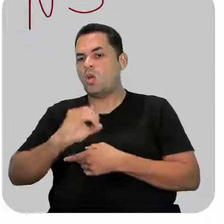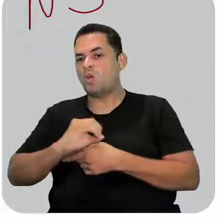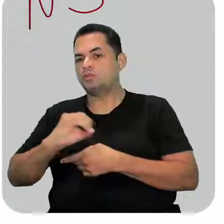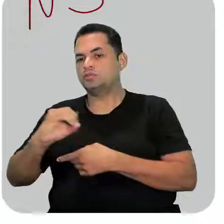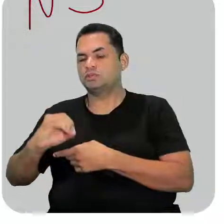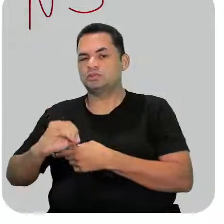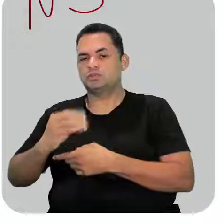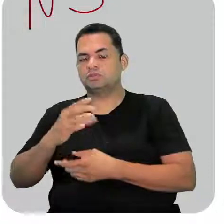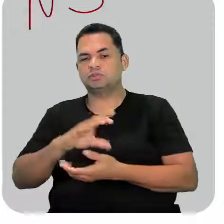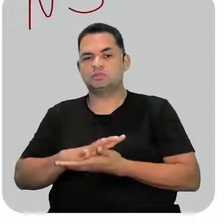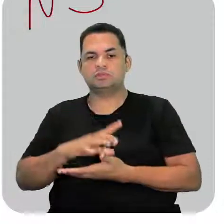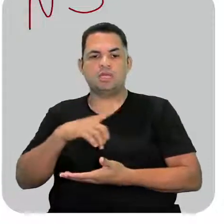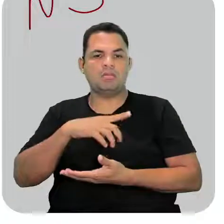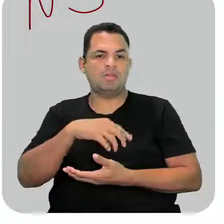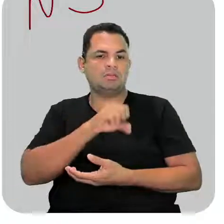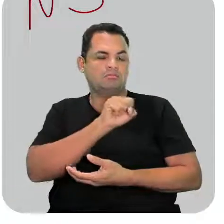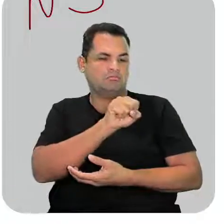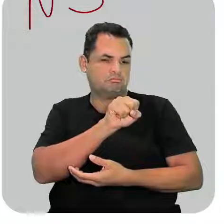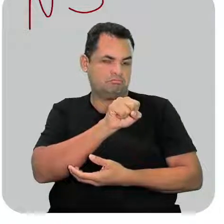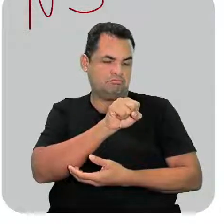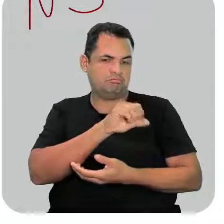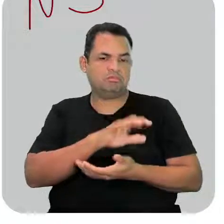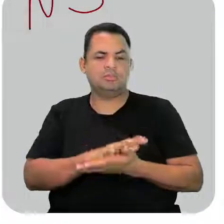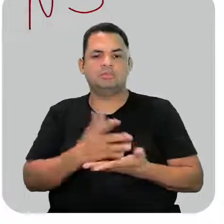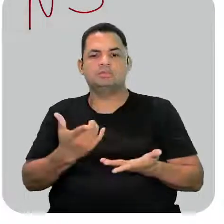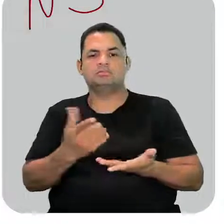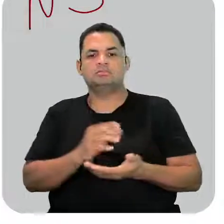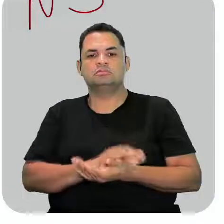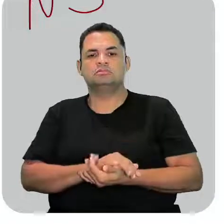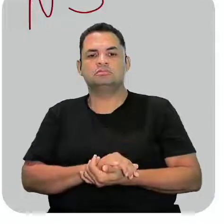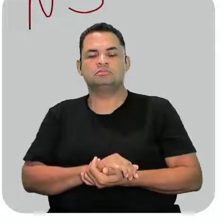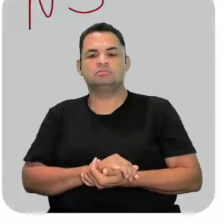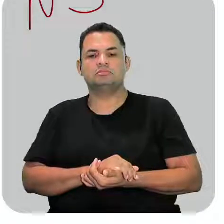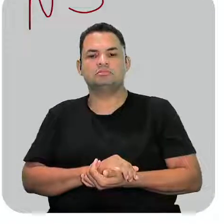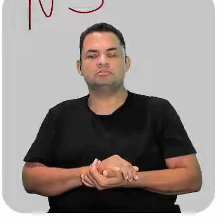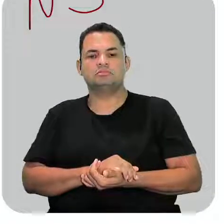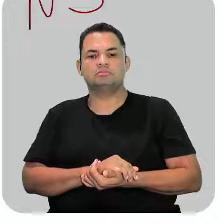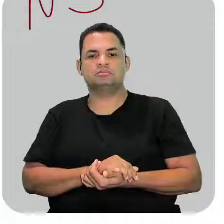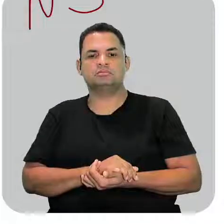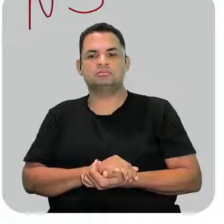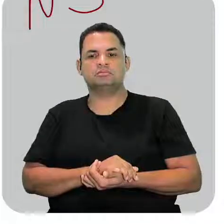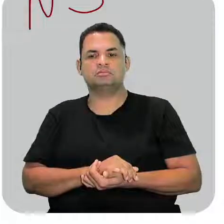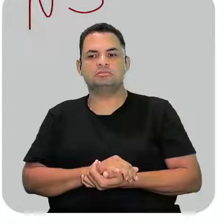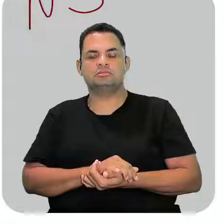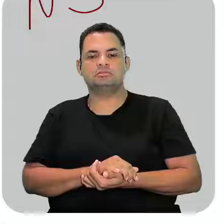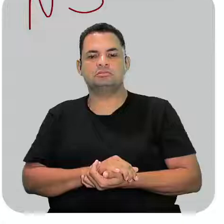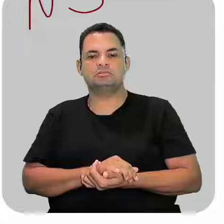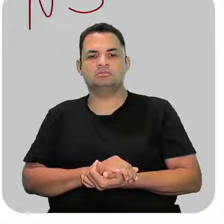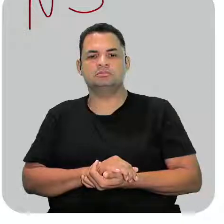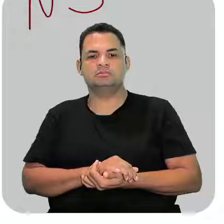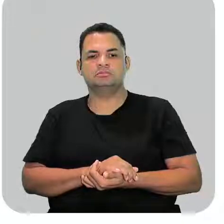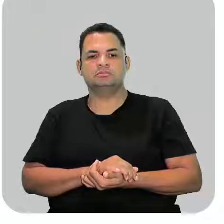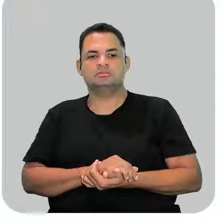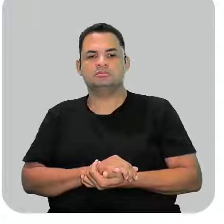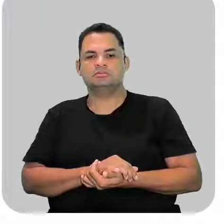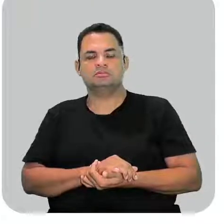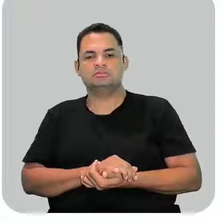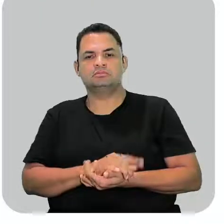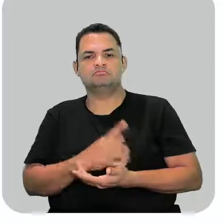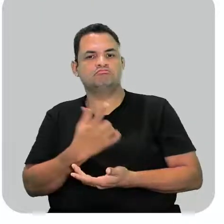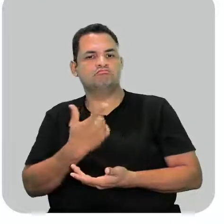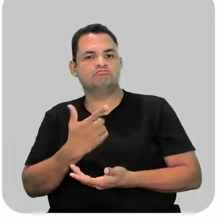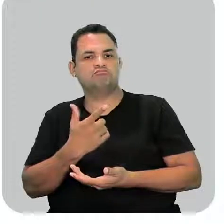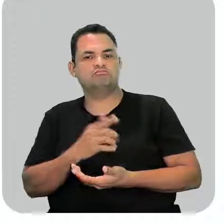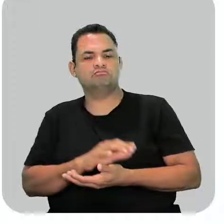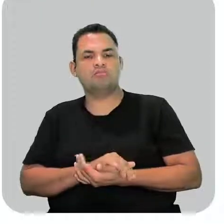enxofre. Nenhum oxigênio está entre os átomos de carbono. Então, nenhum dos dois